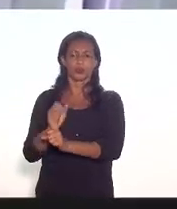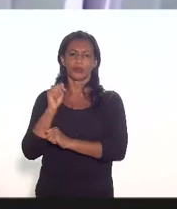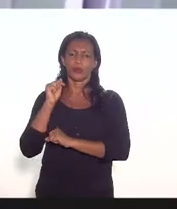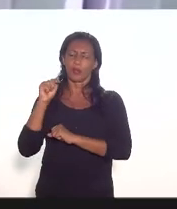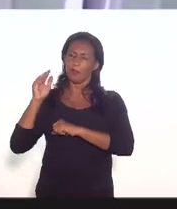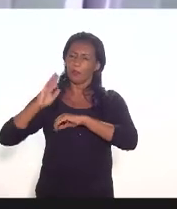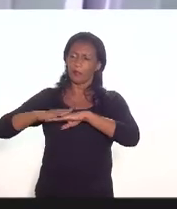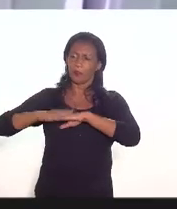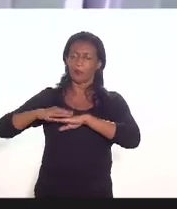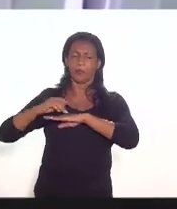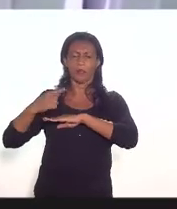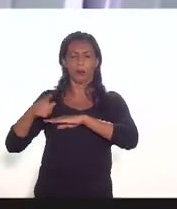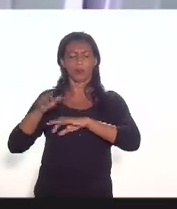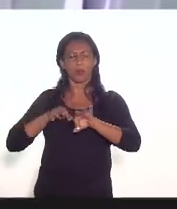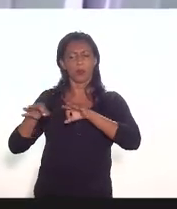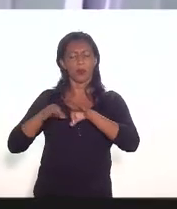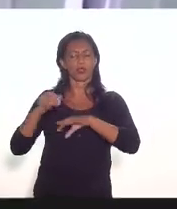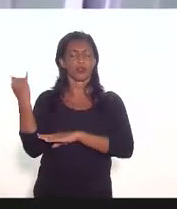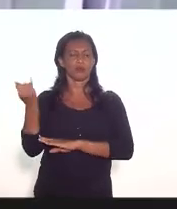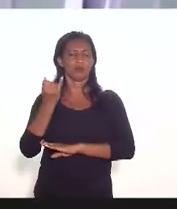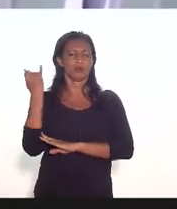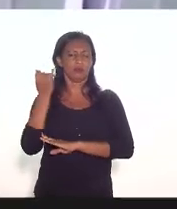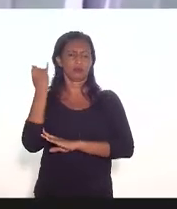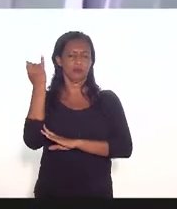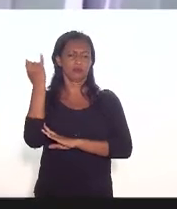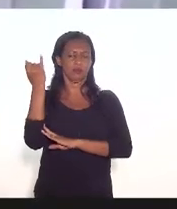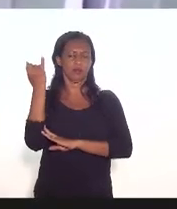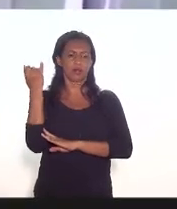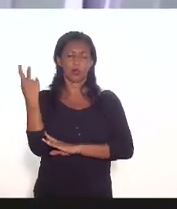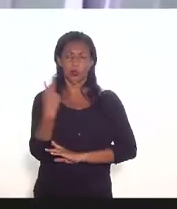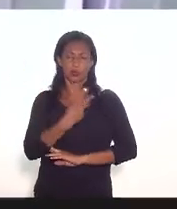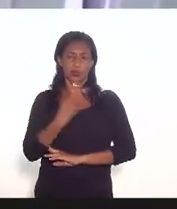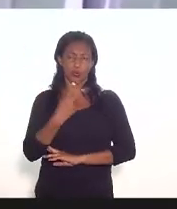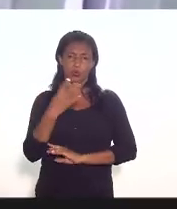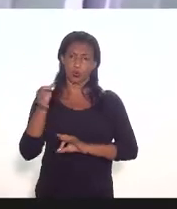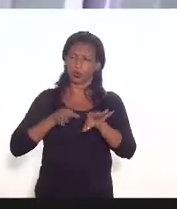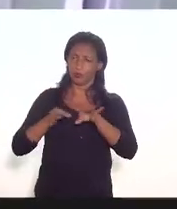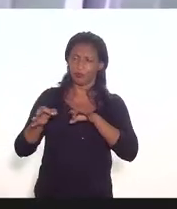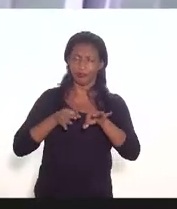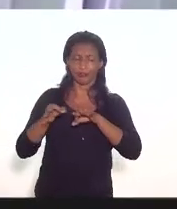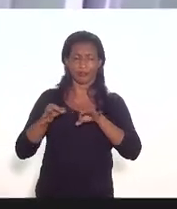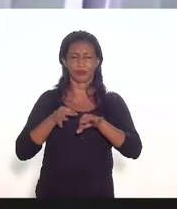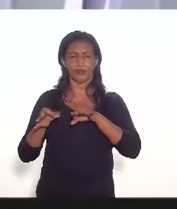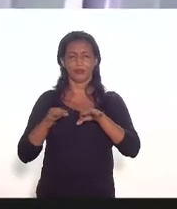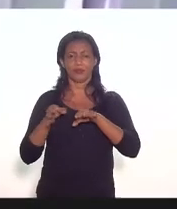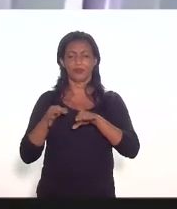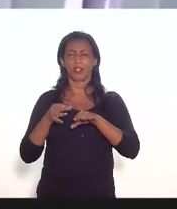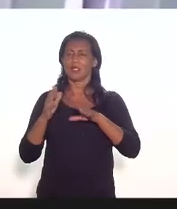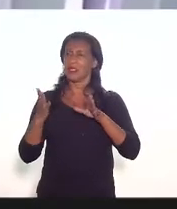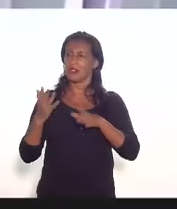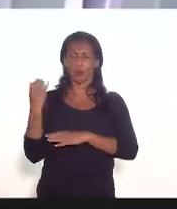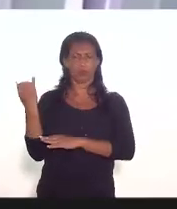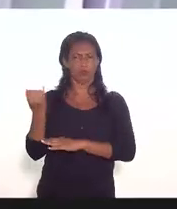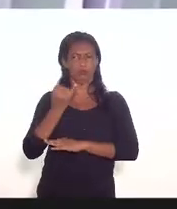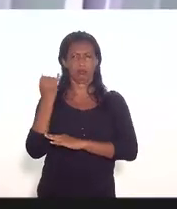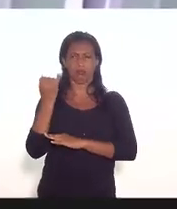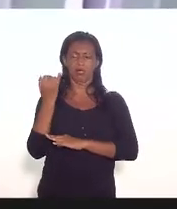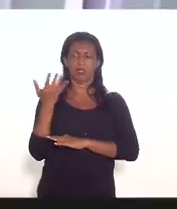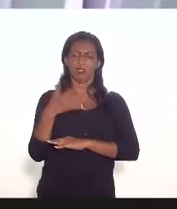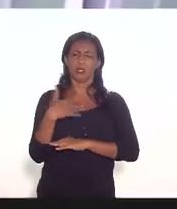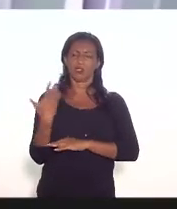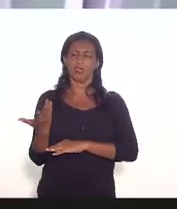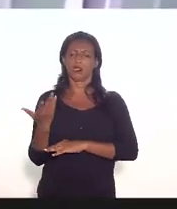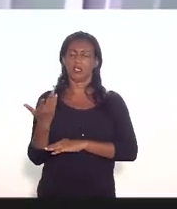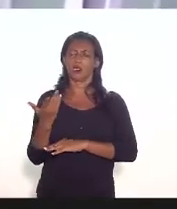setores portanto considero um projeto muito importante na verdade os dois projetos que são confluentes tanto a batalha a